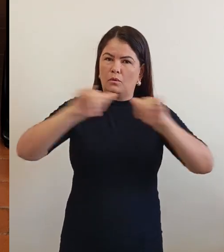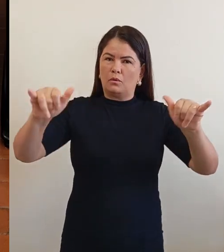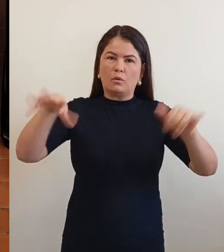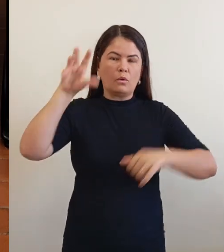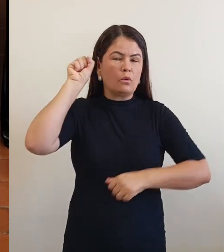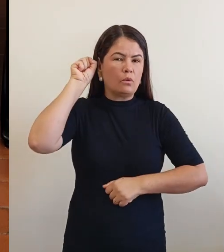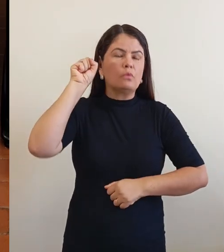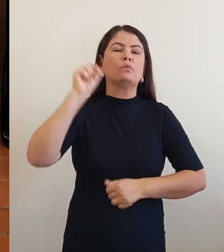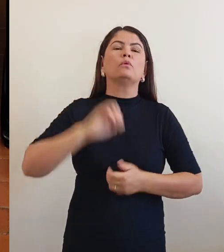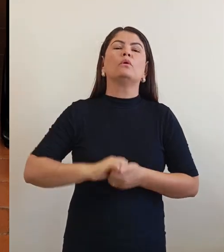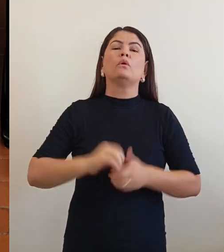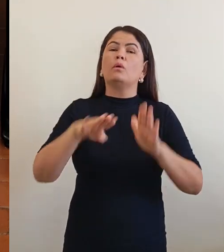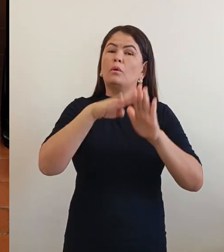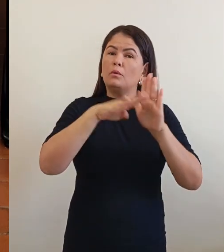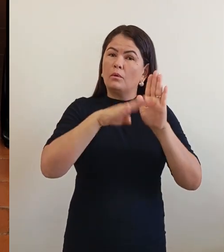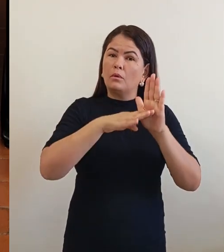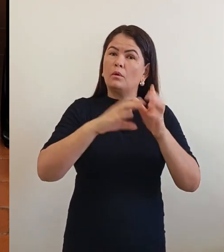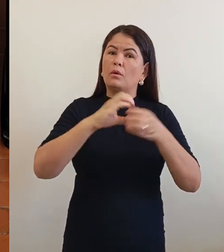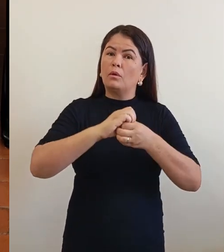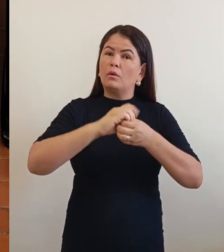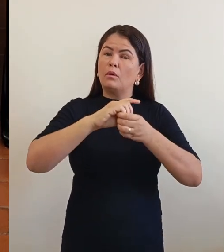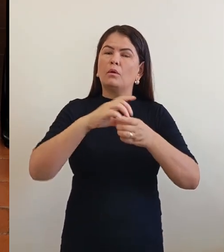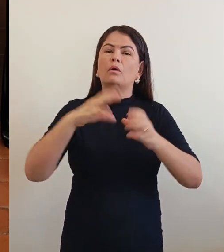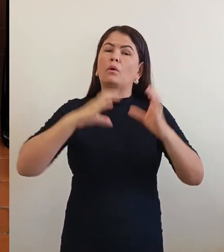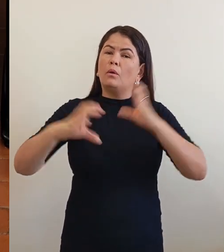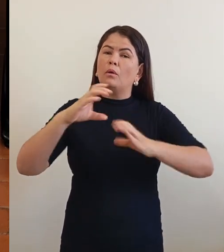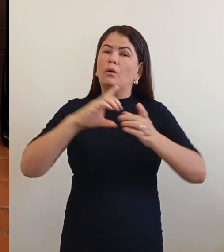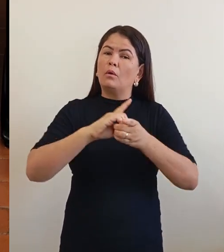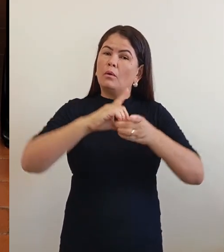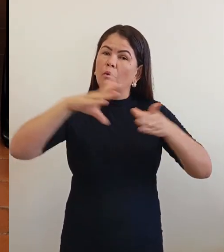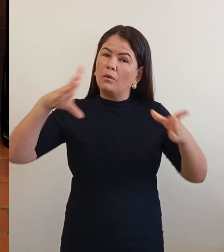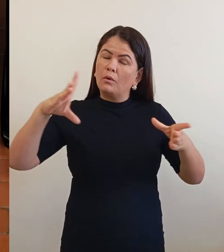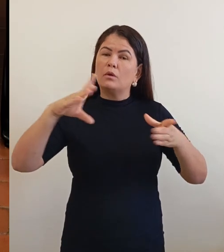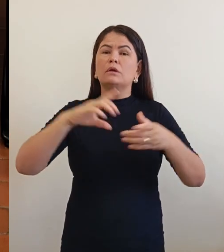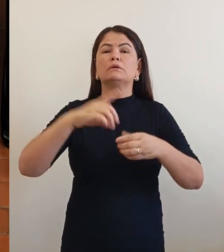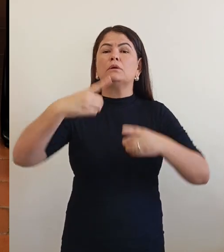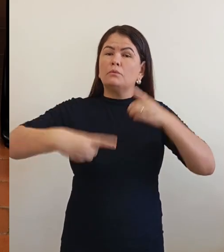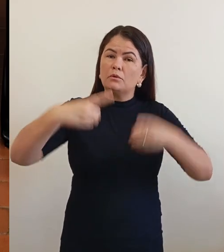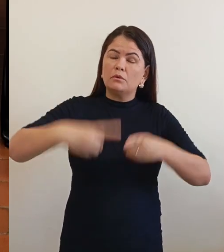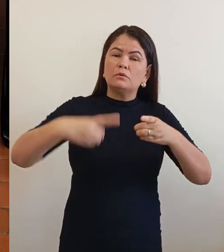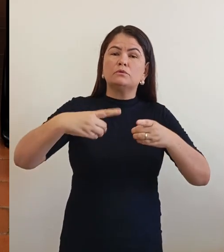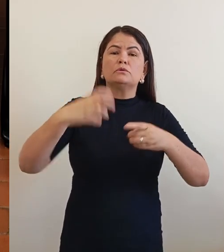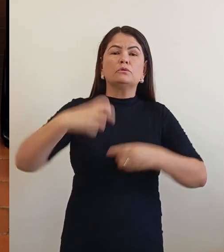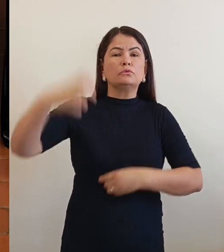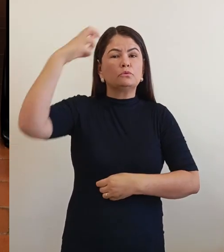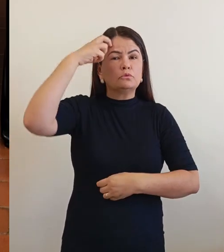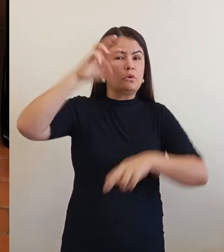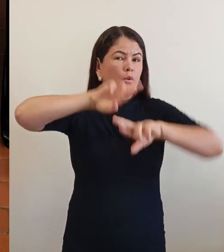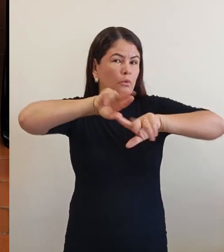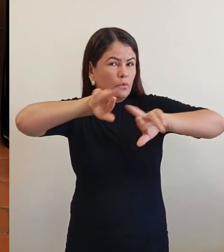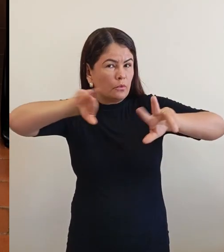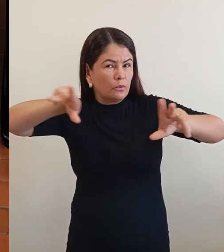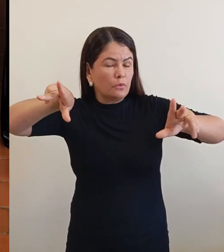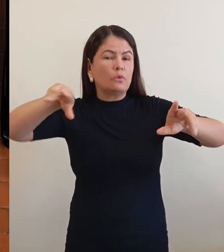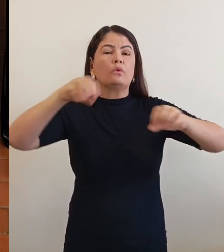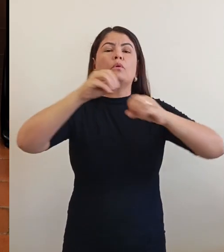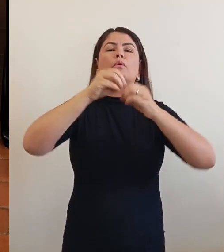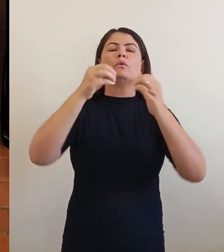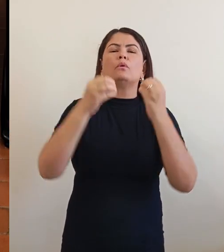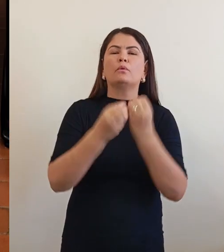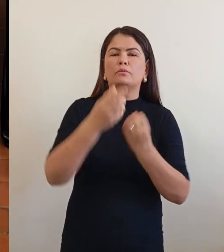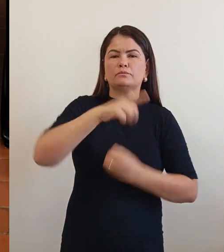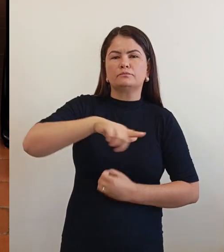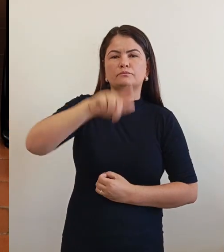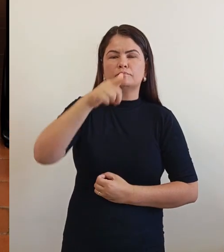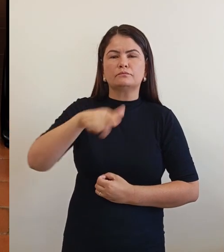Escuta, um programa de comunicação sobre democracia, política, cultura e diversidades da UFG do